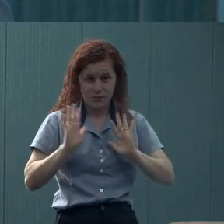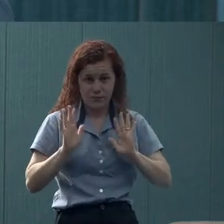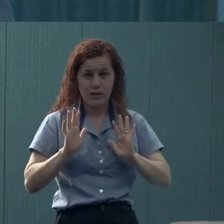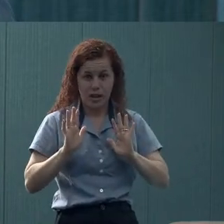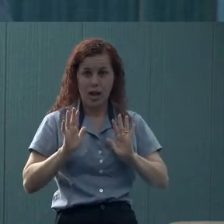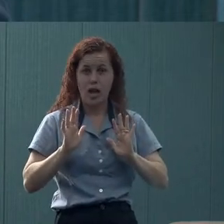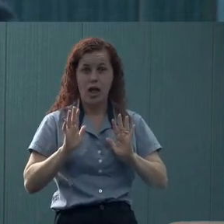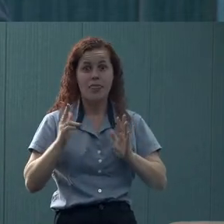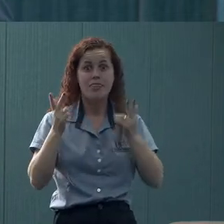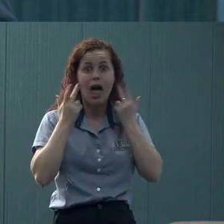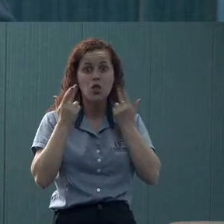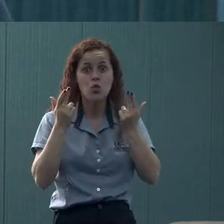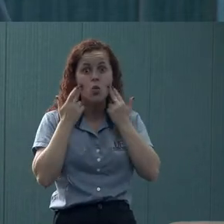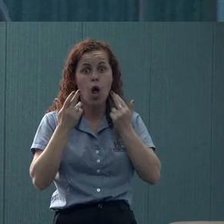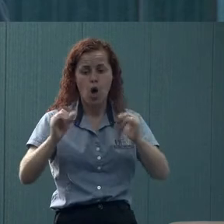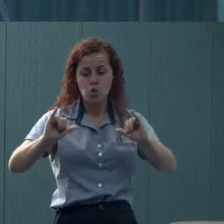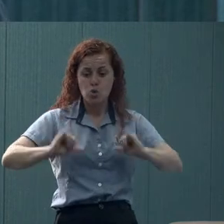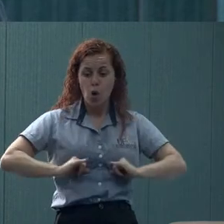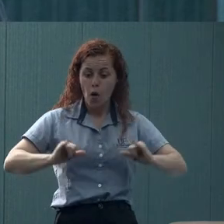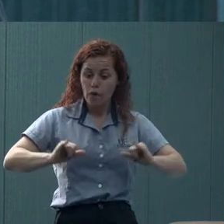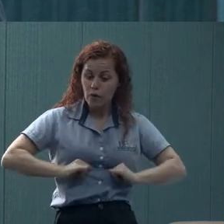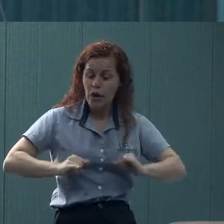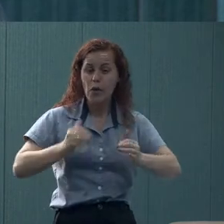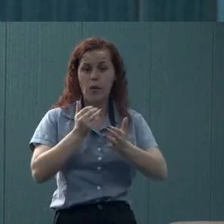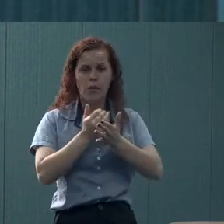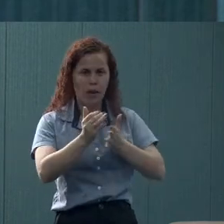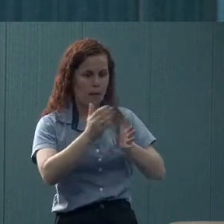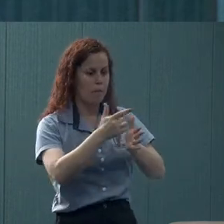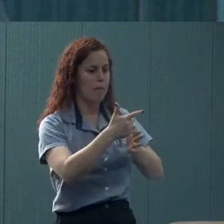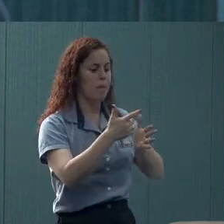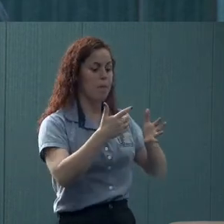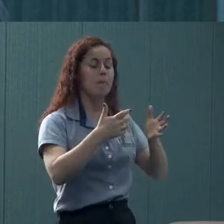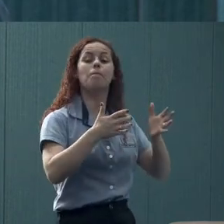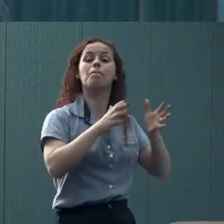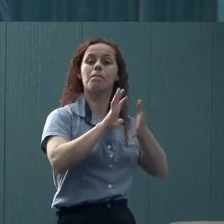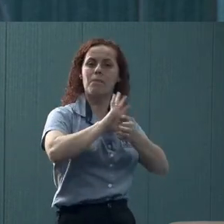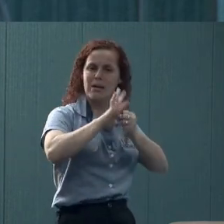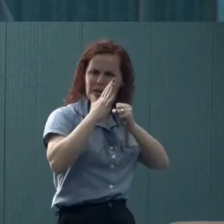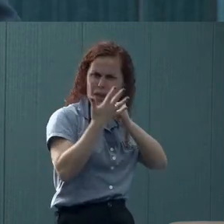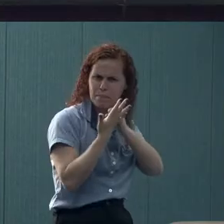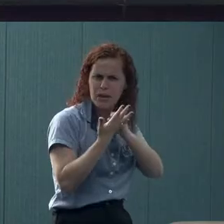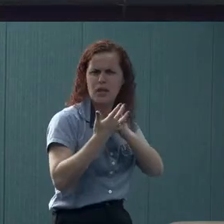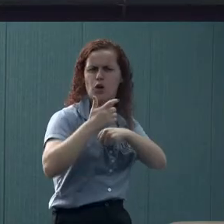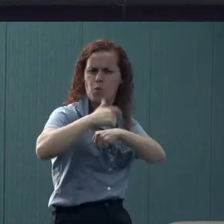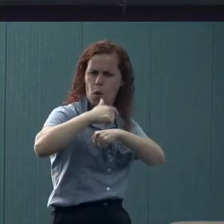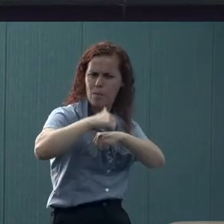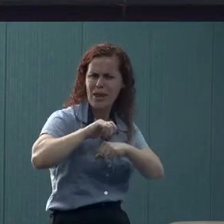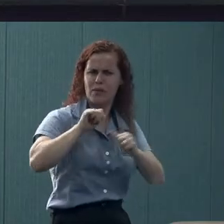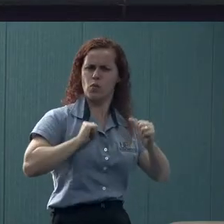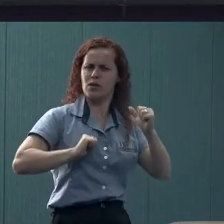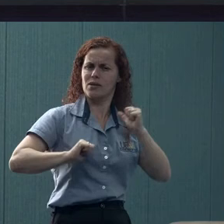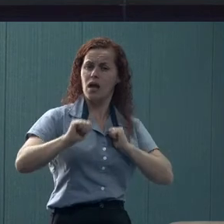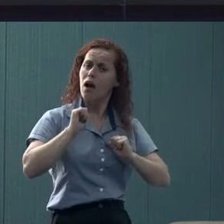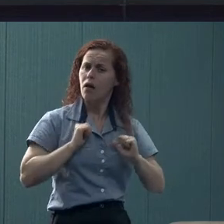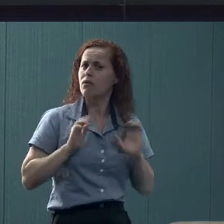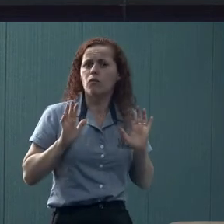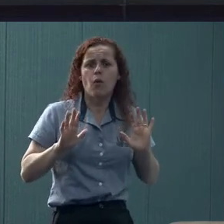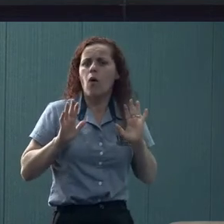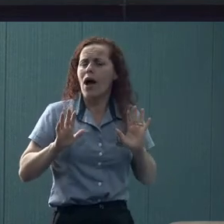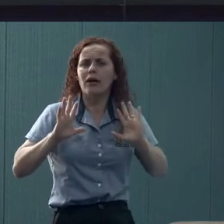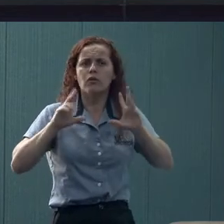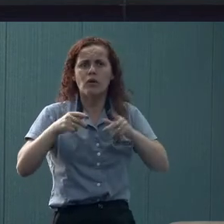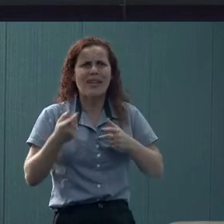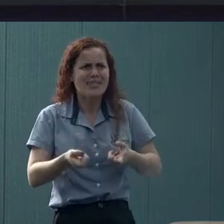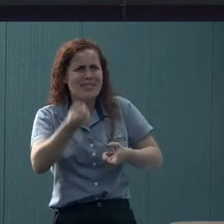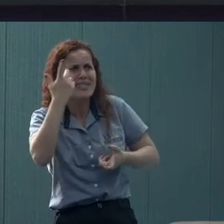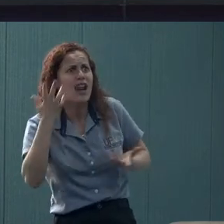acontecem. Então, a pessoa sofrer naquele momento inicial da pandemia, ficar ansiosa naquele momento da pandemia, é mais do que esperado. É até estranho